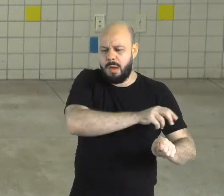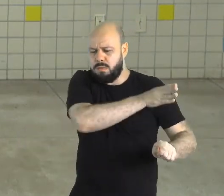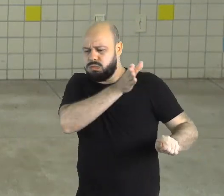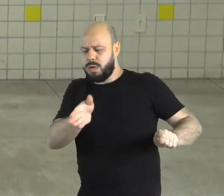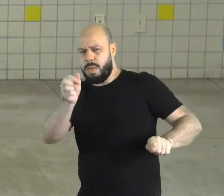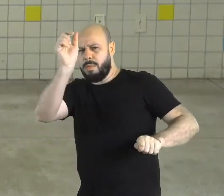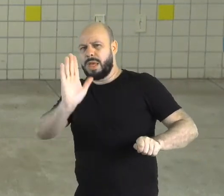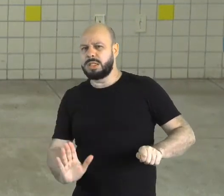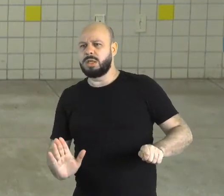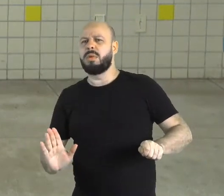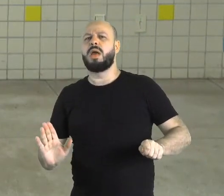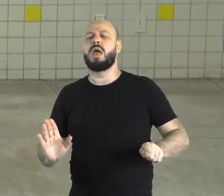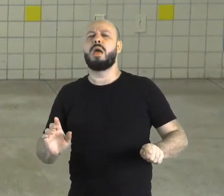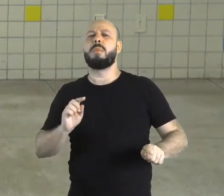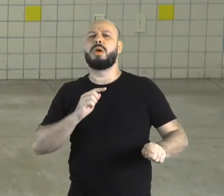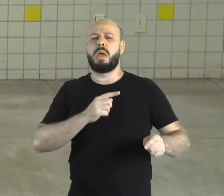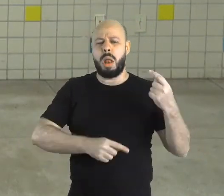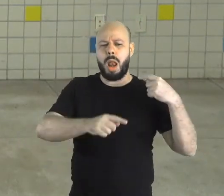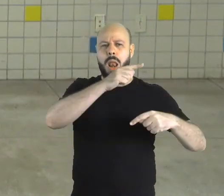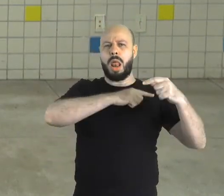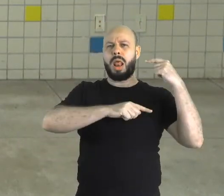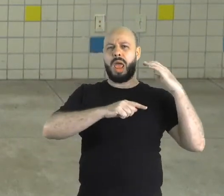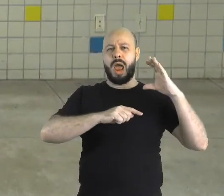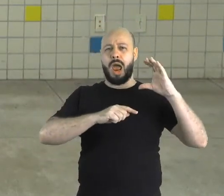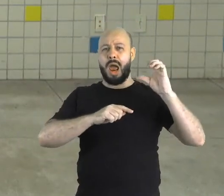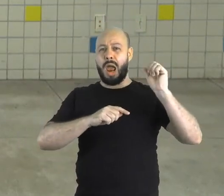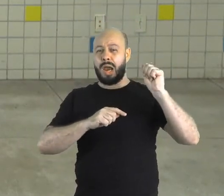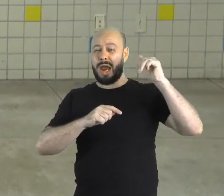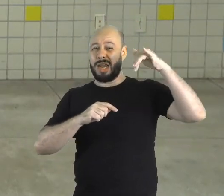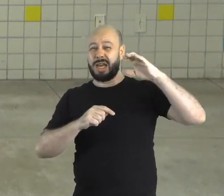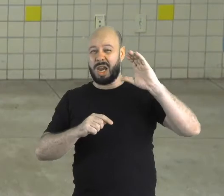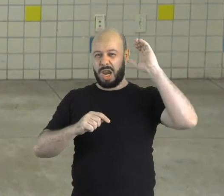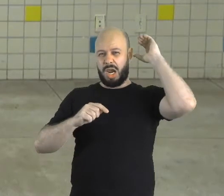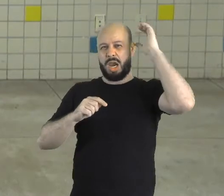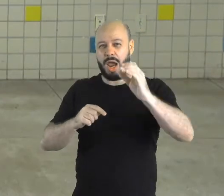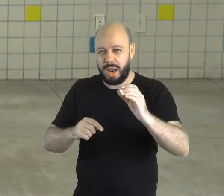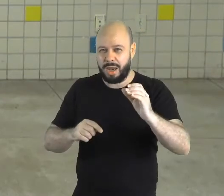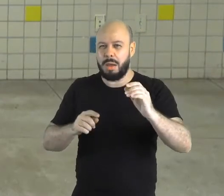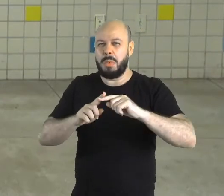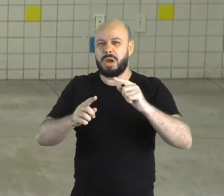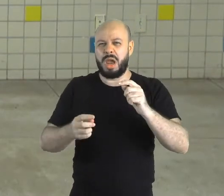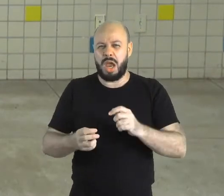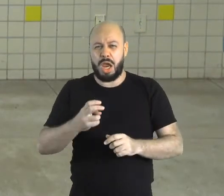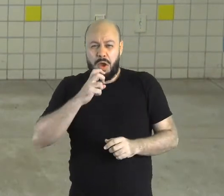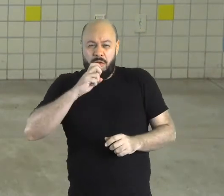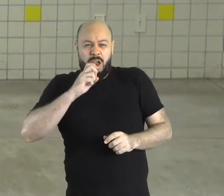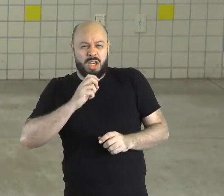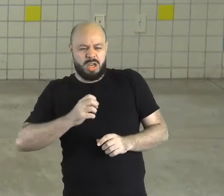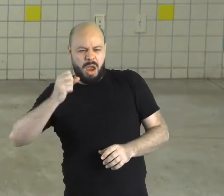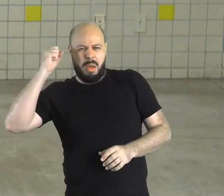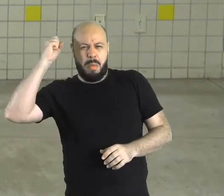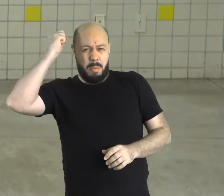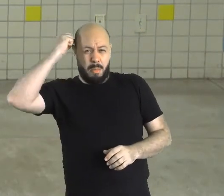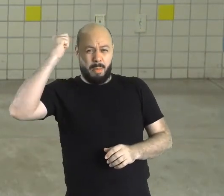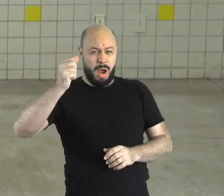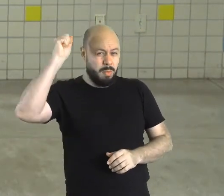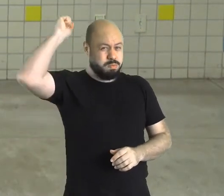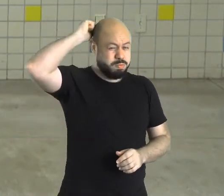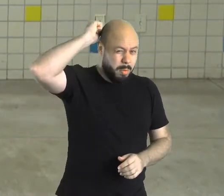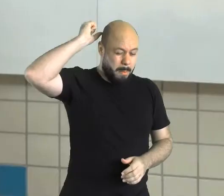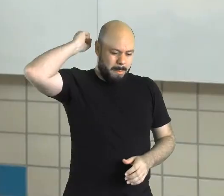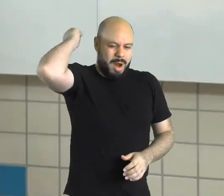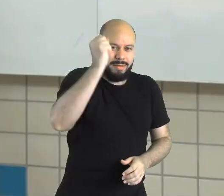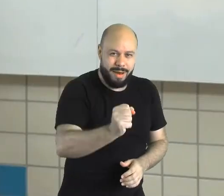era descendente de Caim, né? Caim matou seu irmão Abel por inveja. Então, eles utilizaram várias justificações, certo?